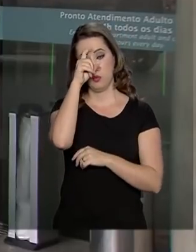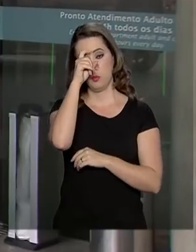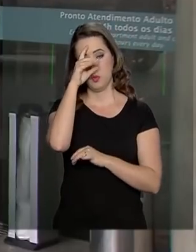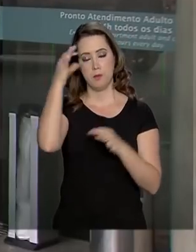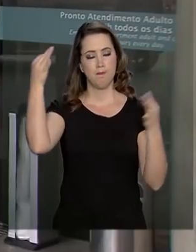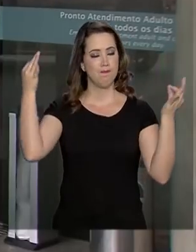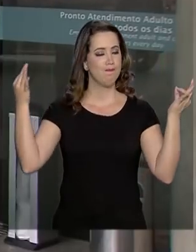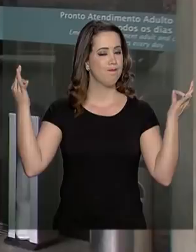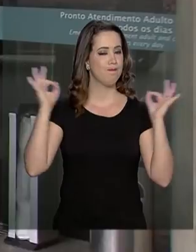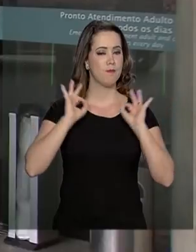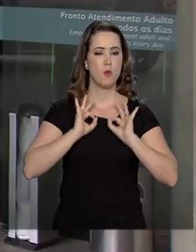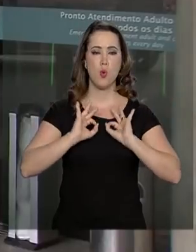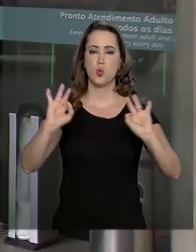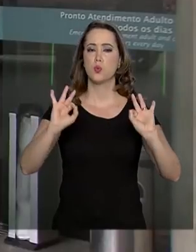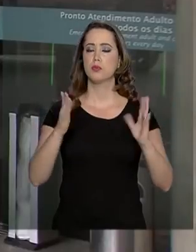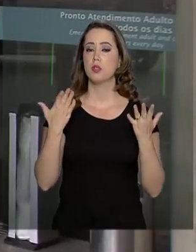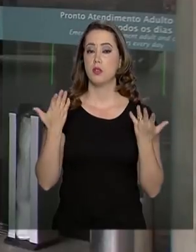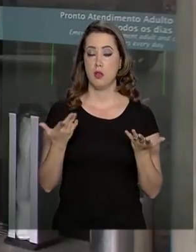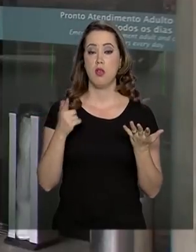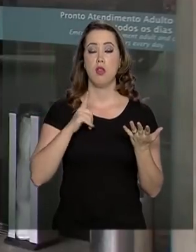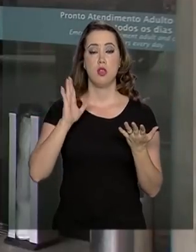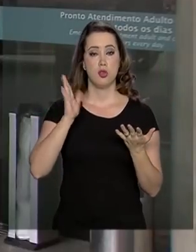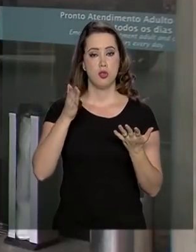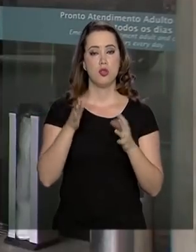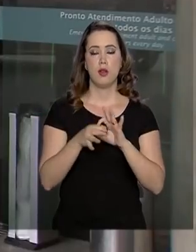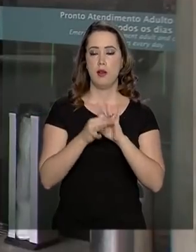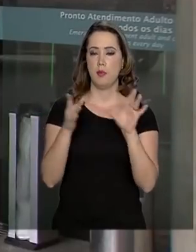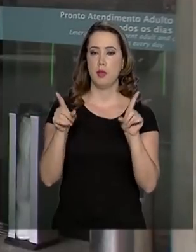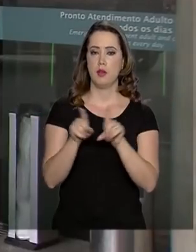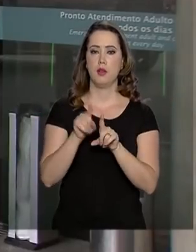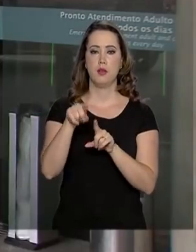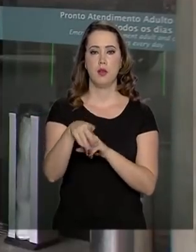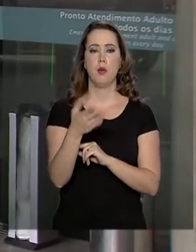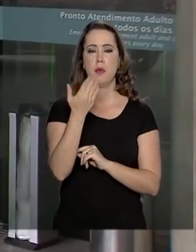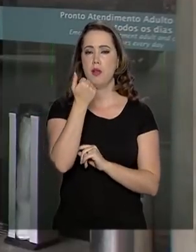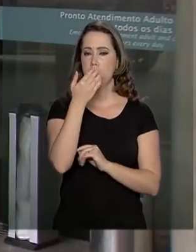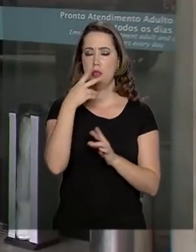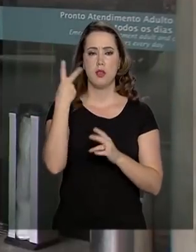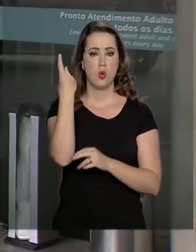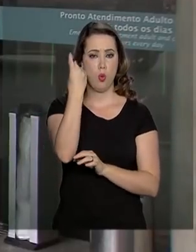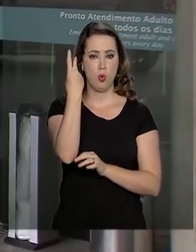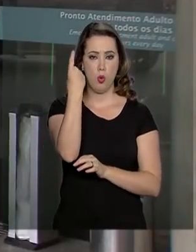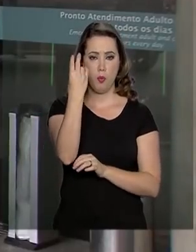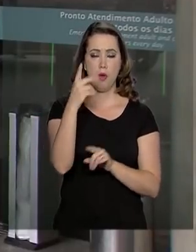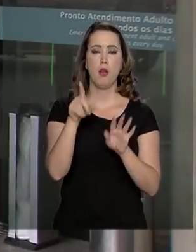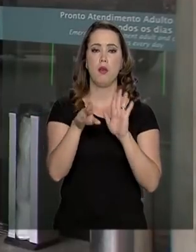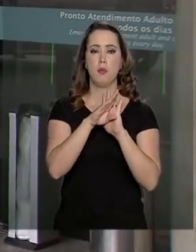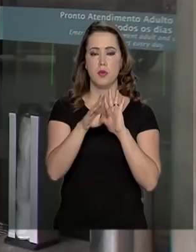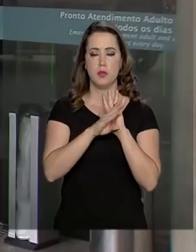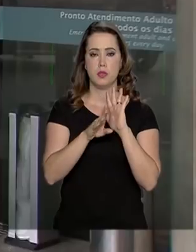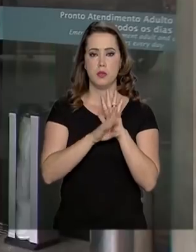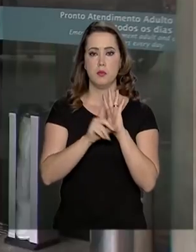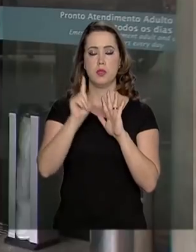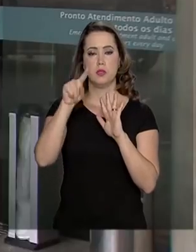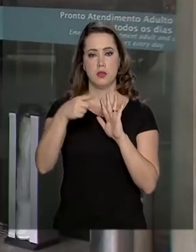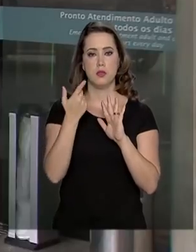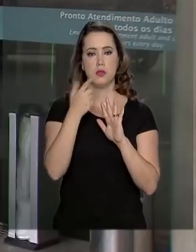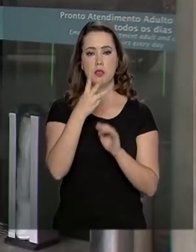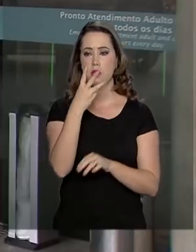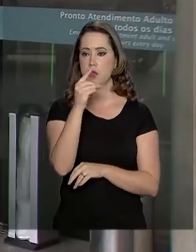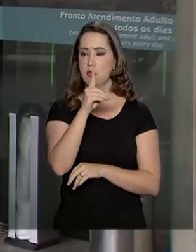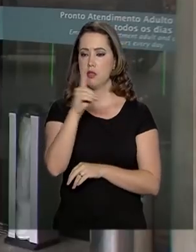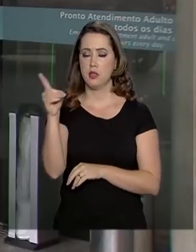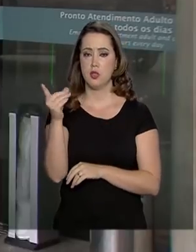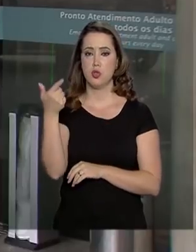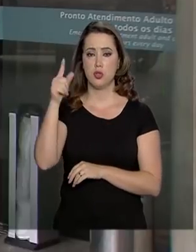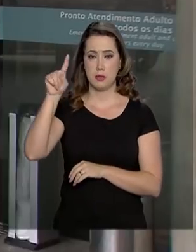clínicos cirúrgicas, tendo sido liberado para a dieta geral e programada a reavaliação em 30